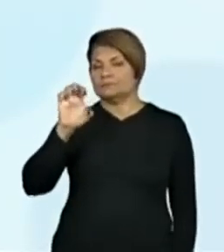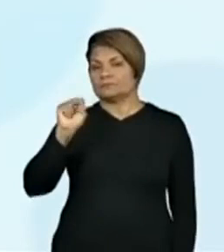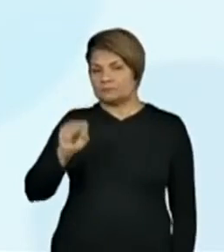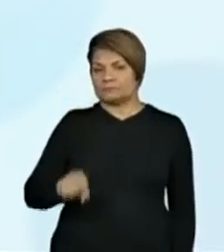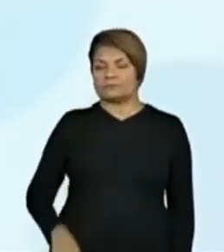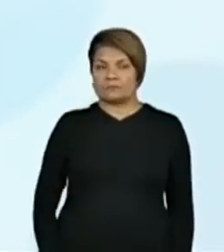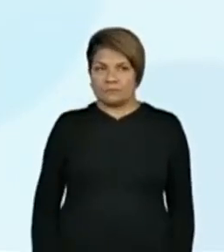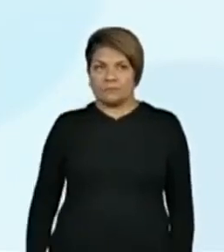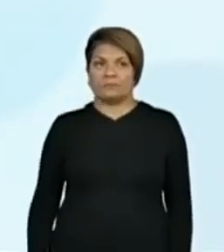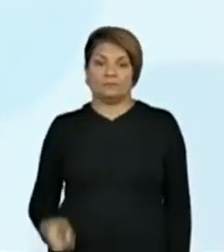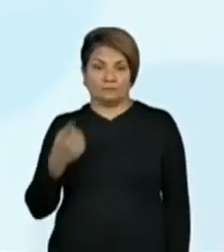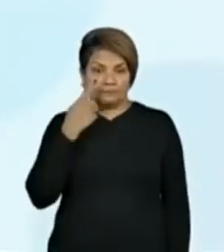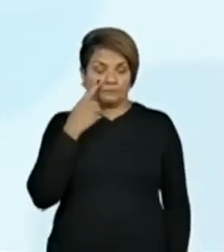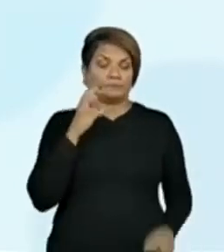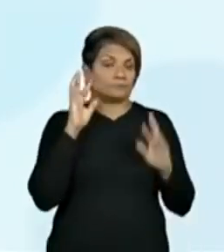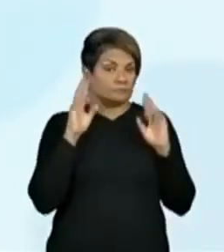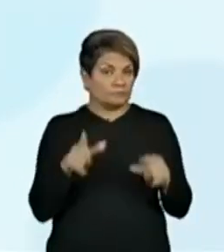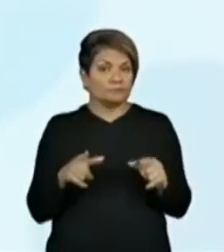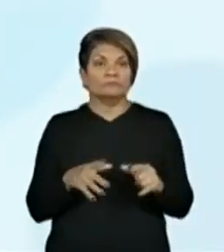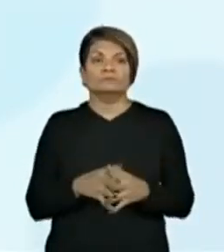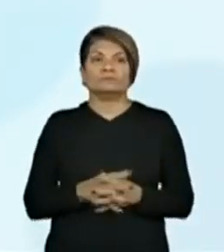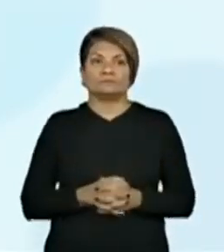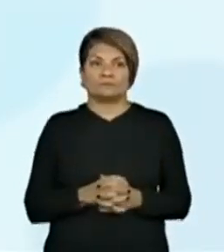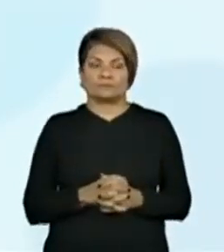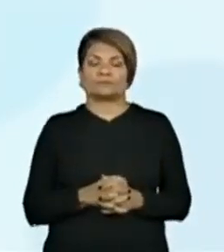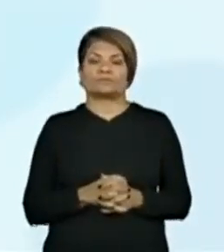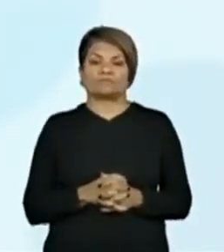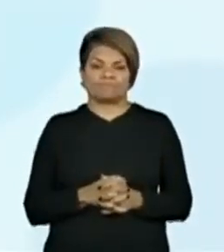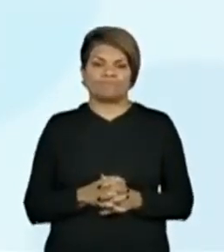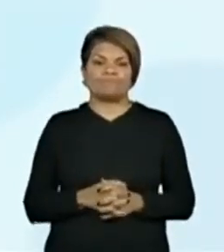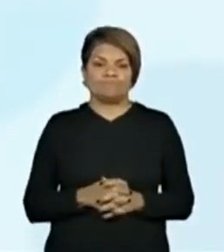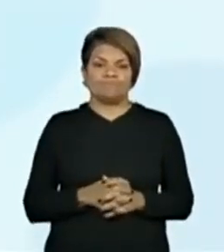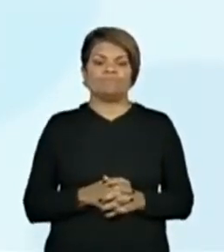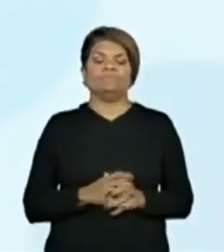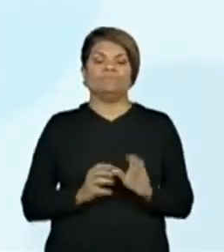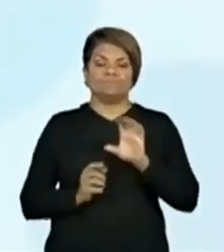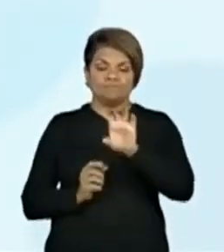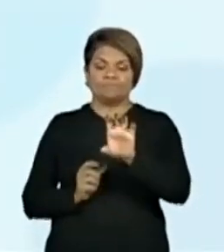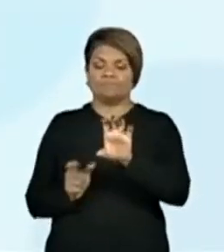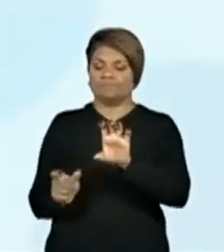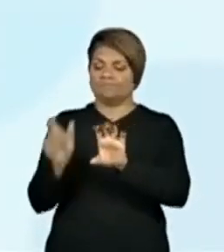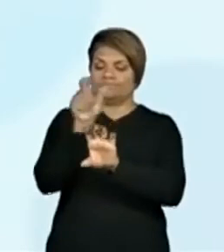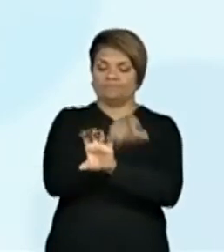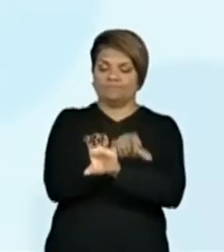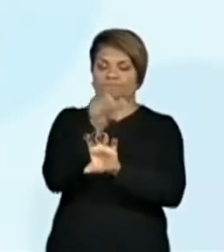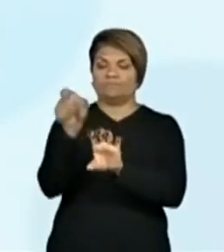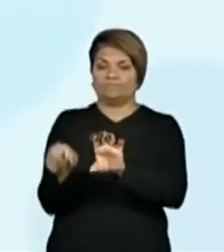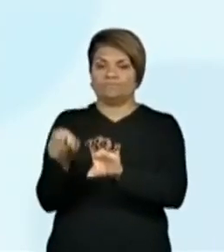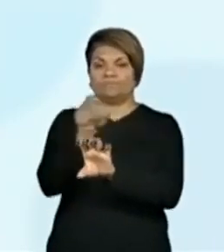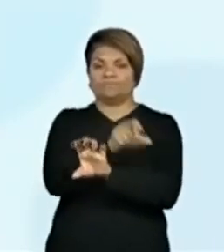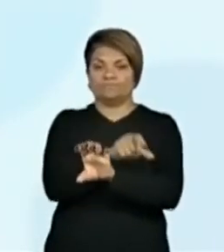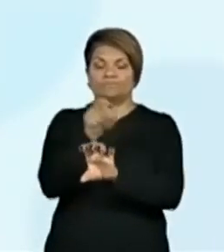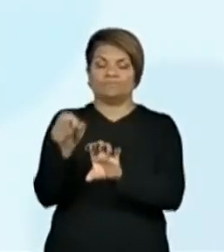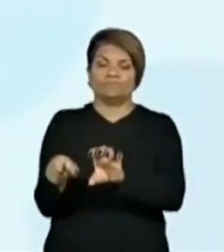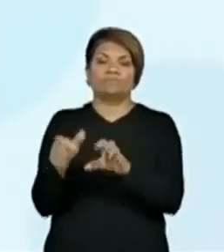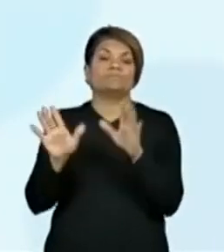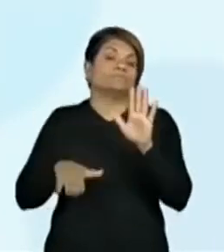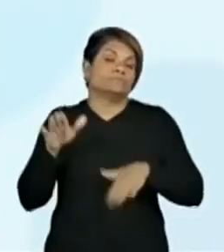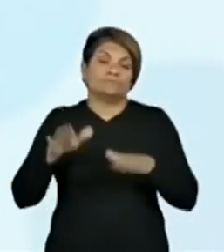olha a diferença da onde que o meu... onde o meu número fica,